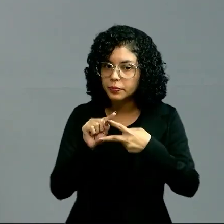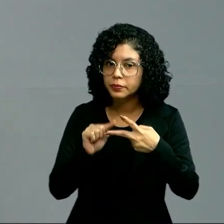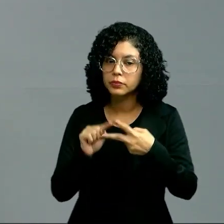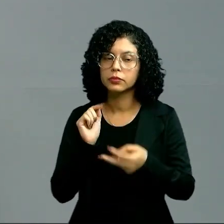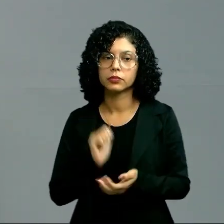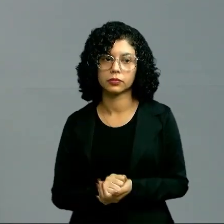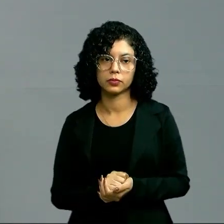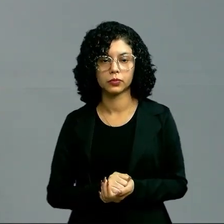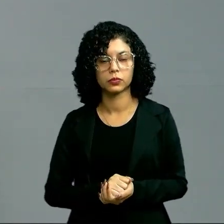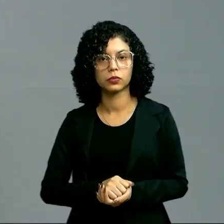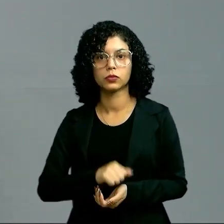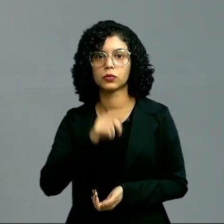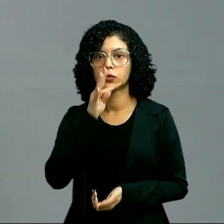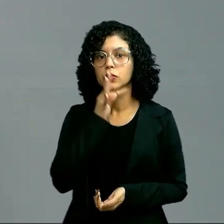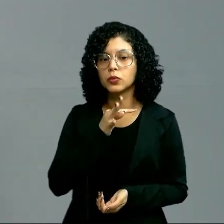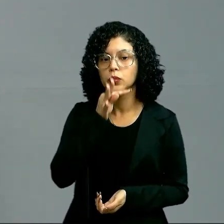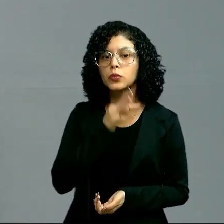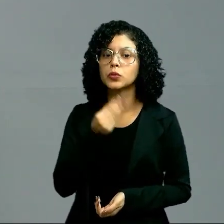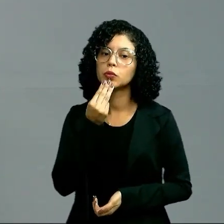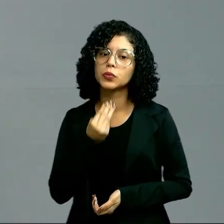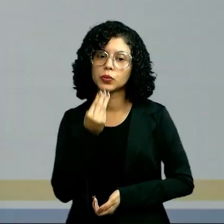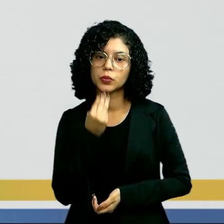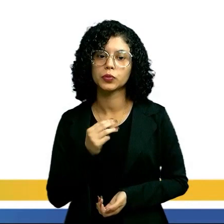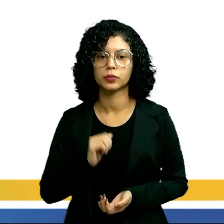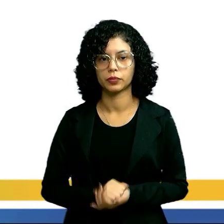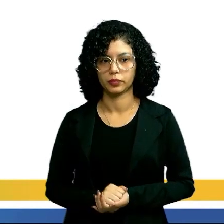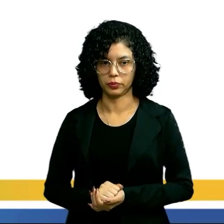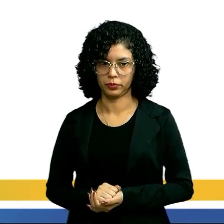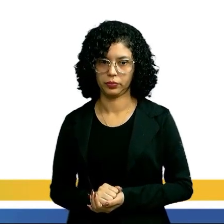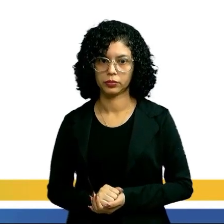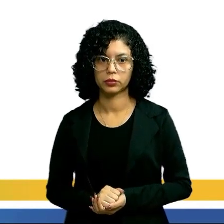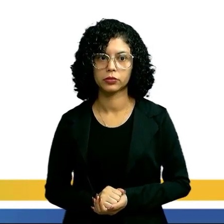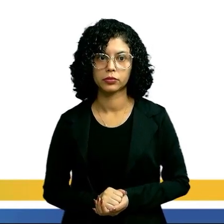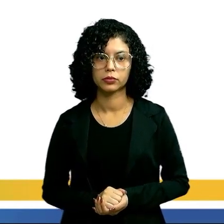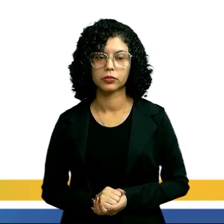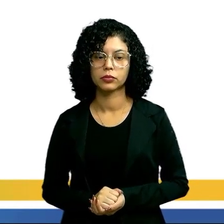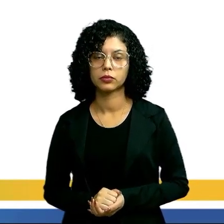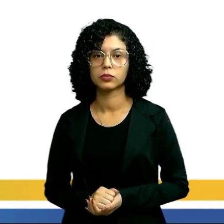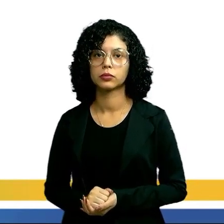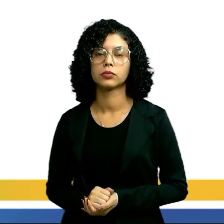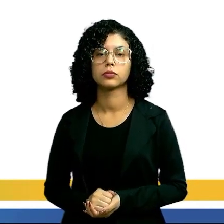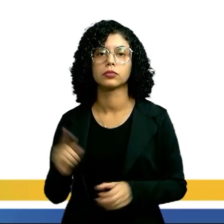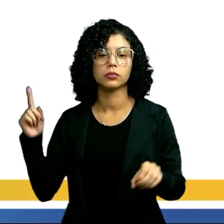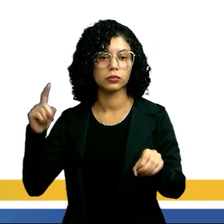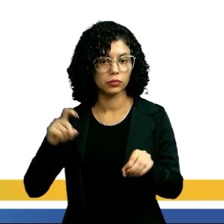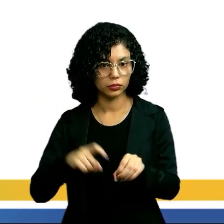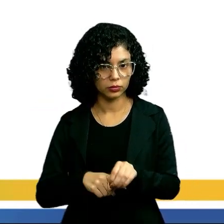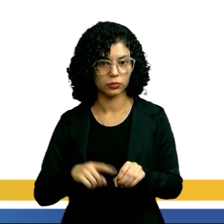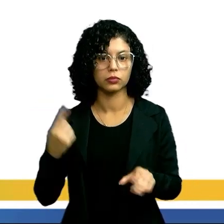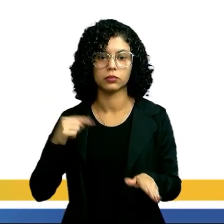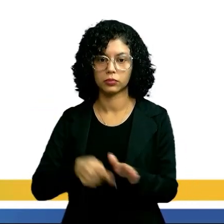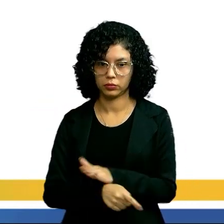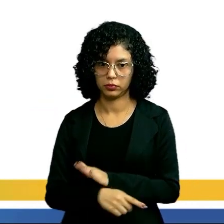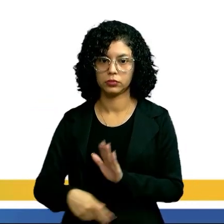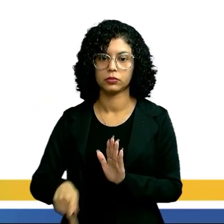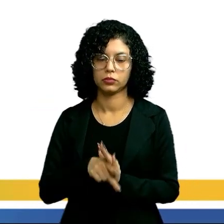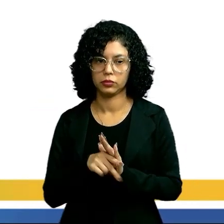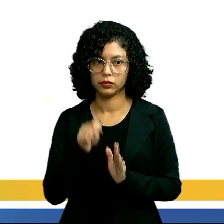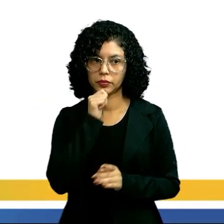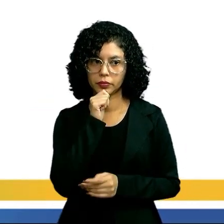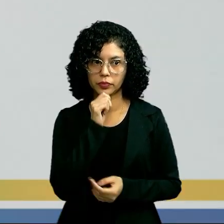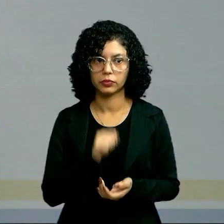sexos, né? Tem o macho e tem a fêmea. Normal. A fecundação é geralmente interna, com